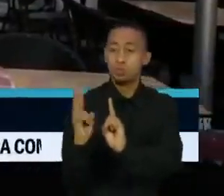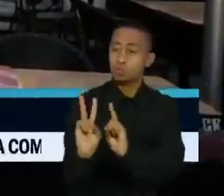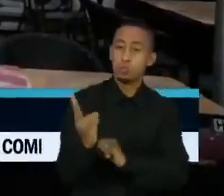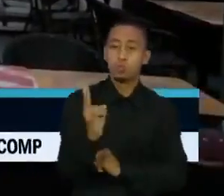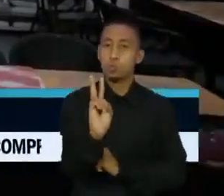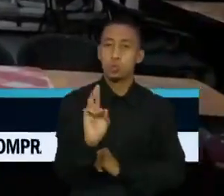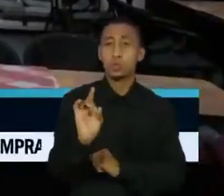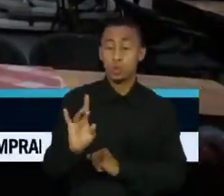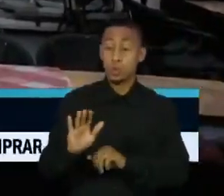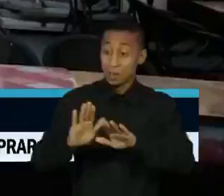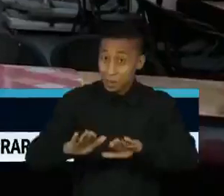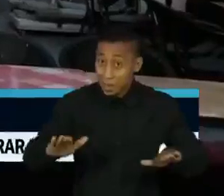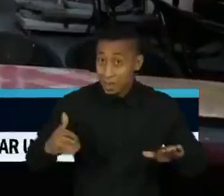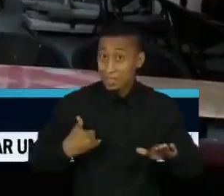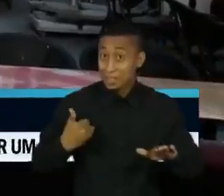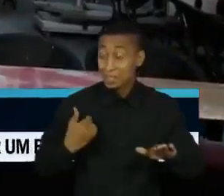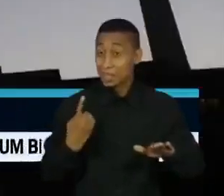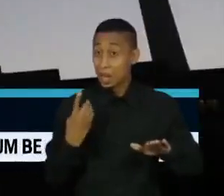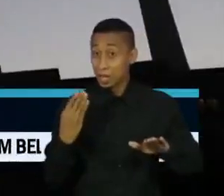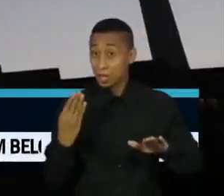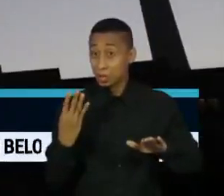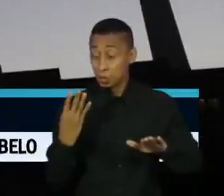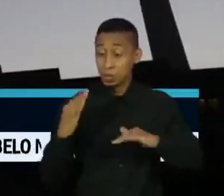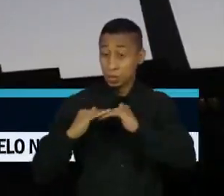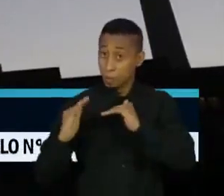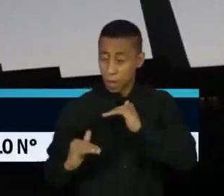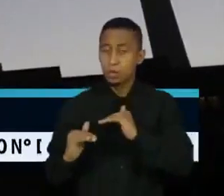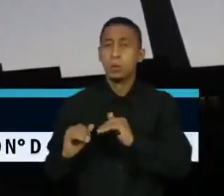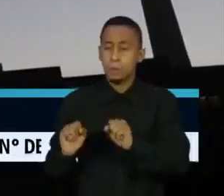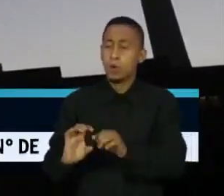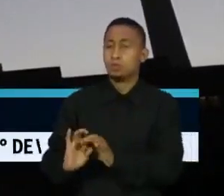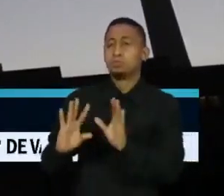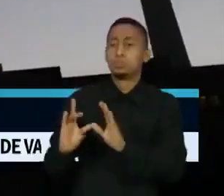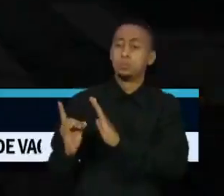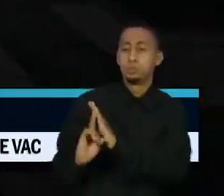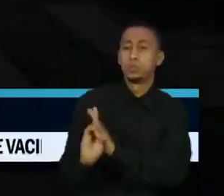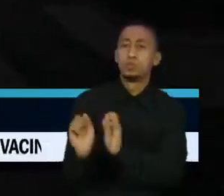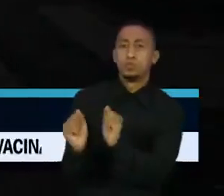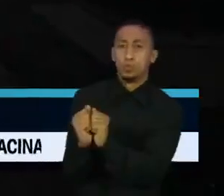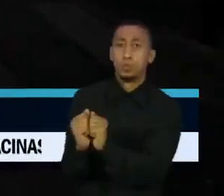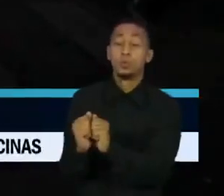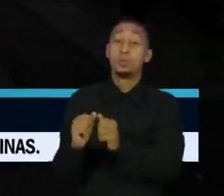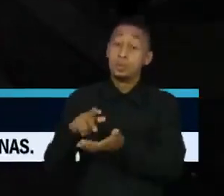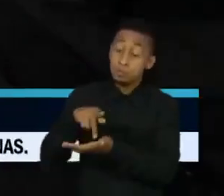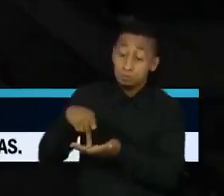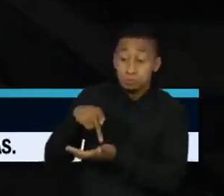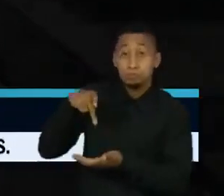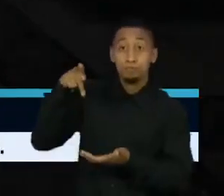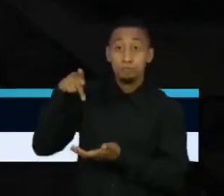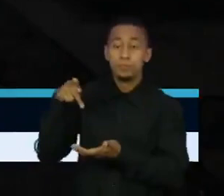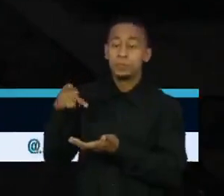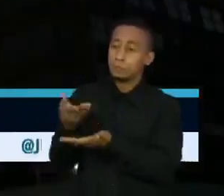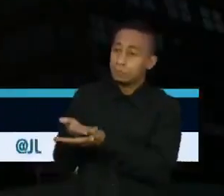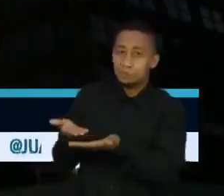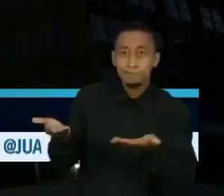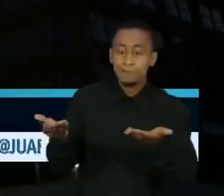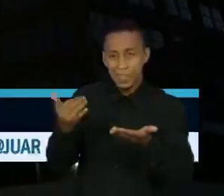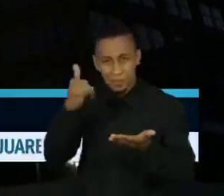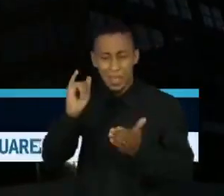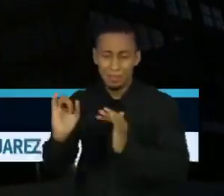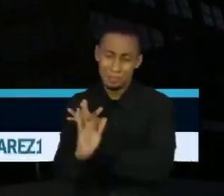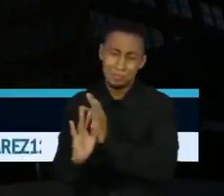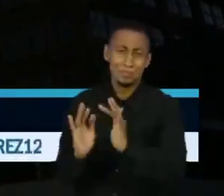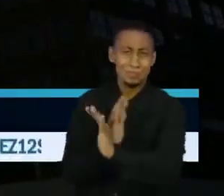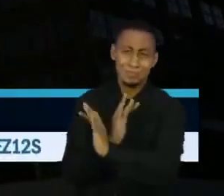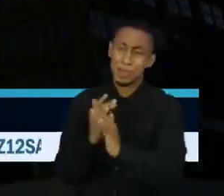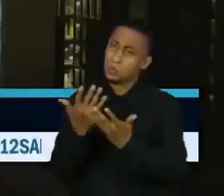Crianças de até 14 anos não contam. Uma forma de colaborar para que o feriado de Páscoa não deixe um saldo amargo